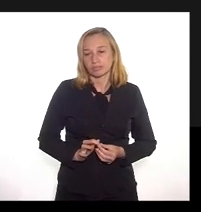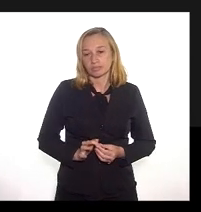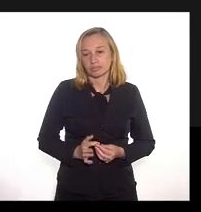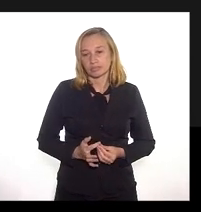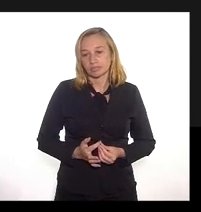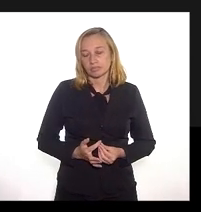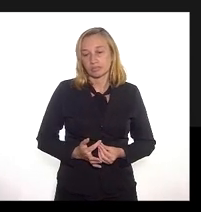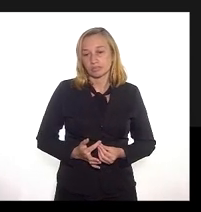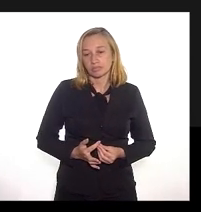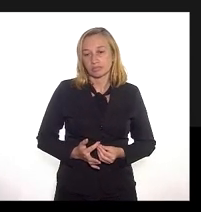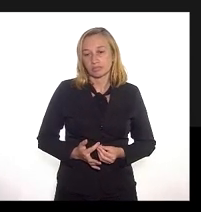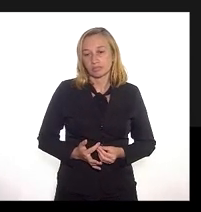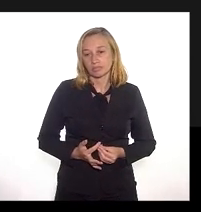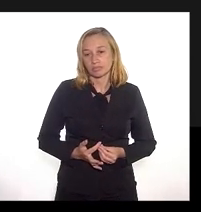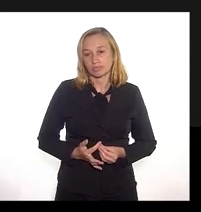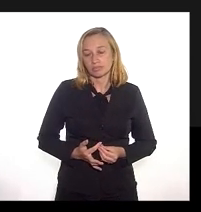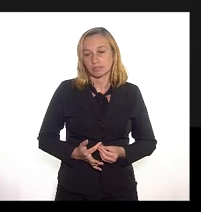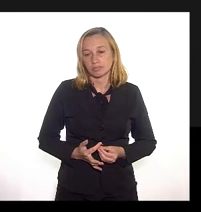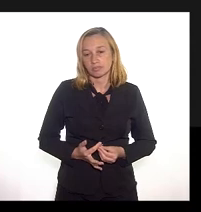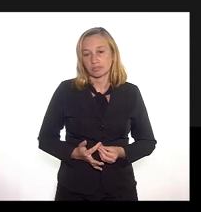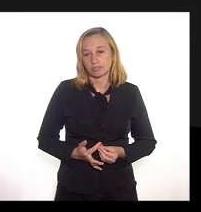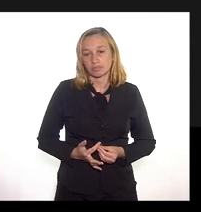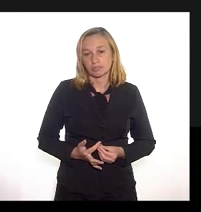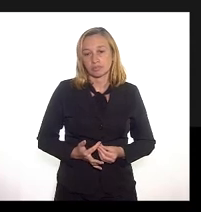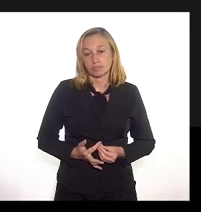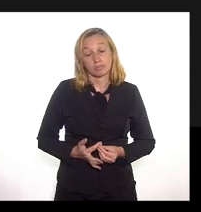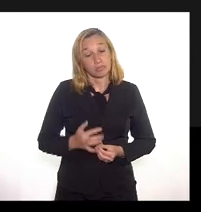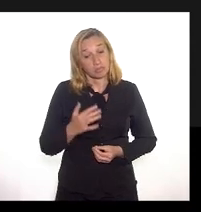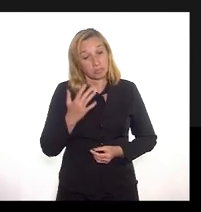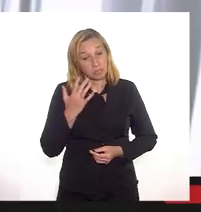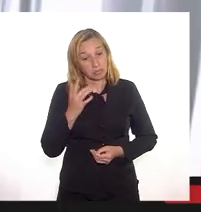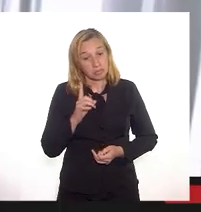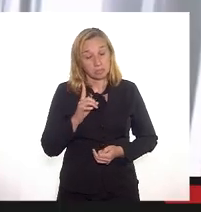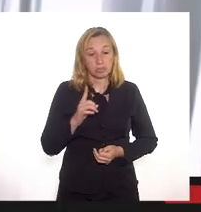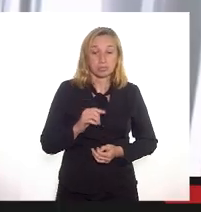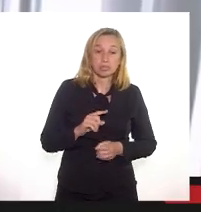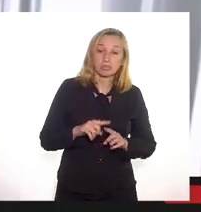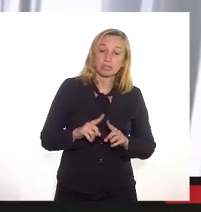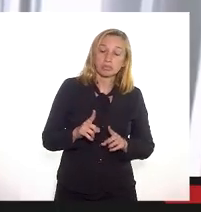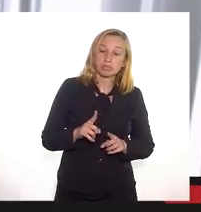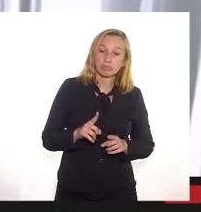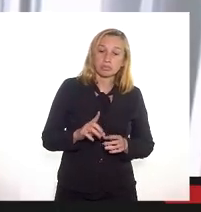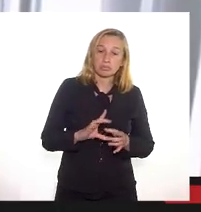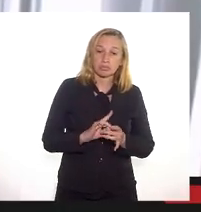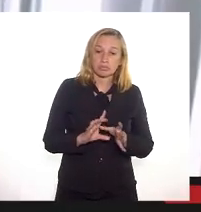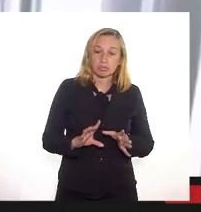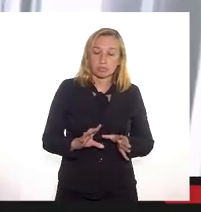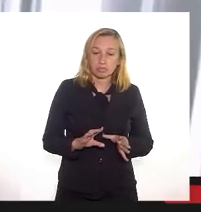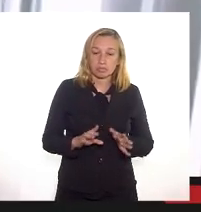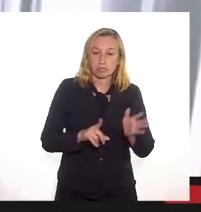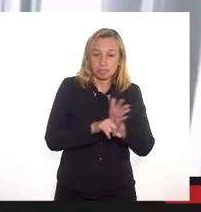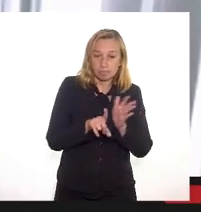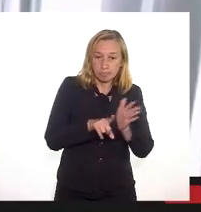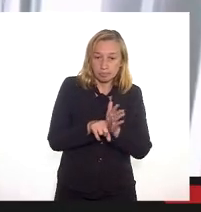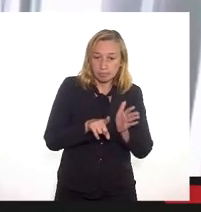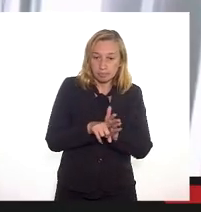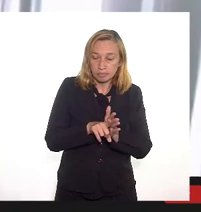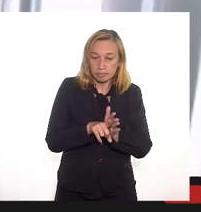bem talvez não esteja nesse momento na sala eu passo então eu pergunto então